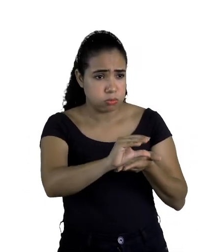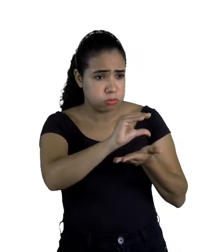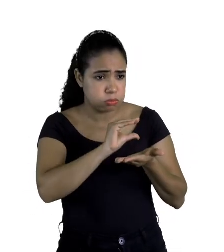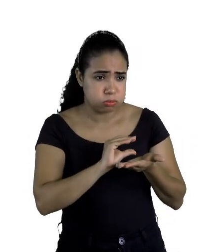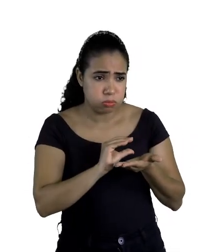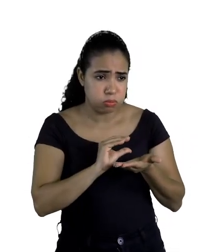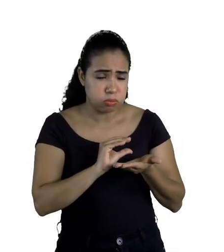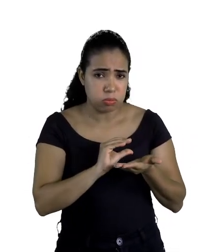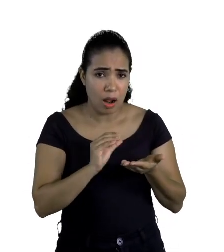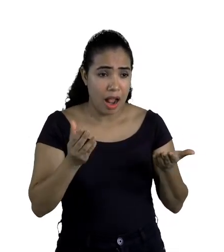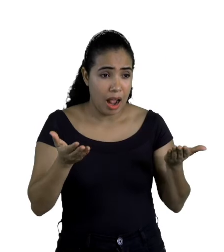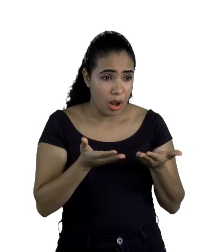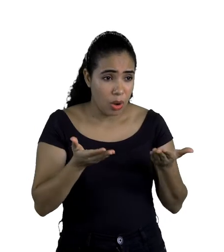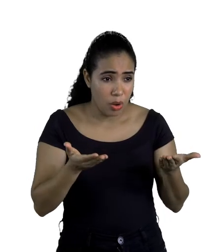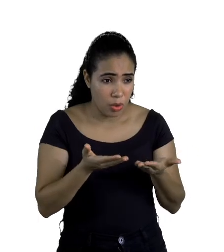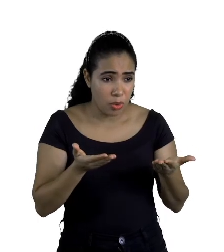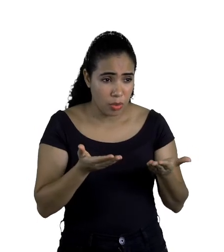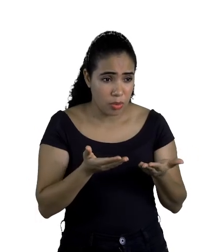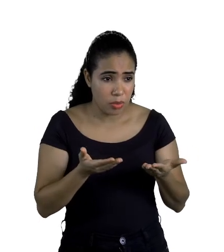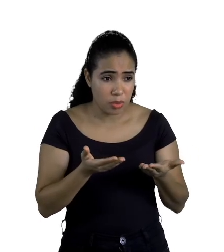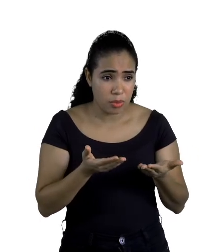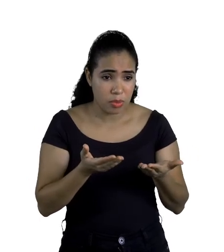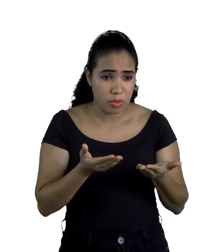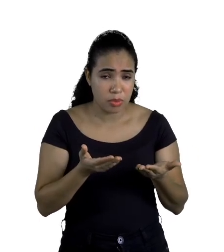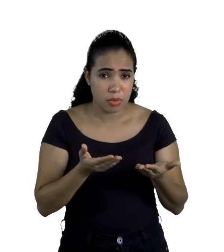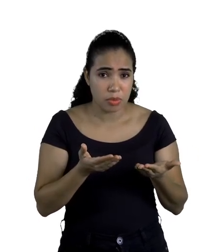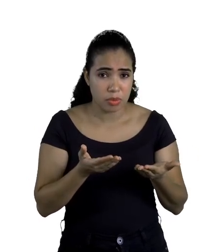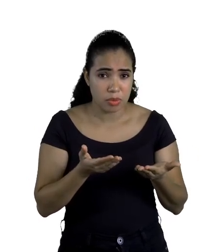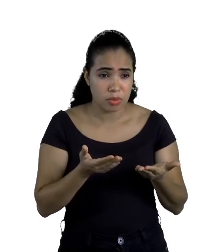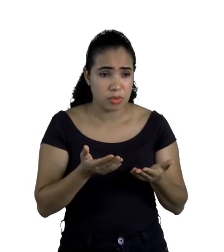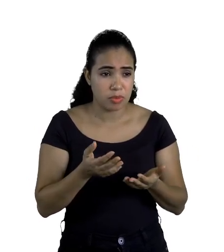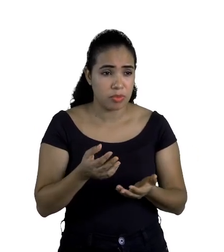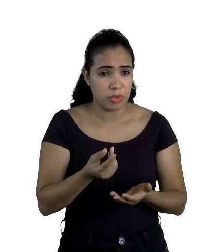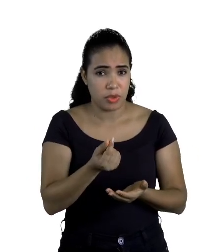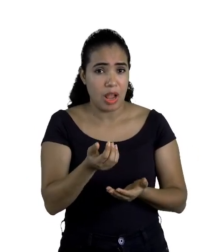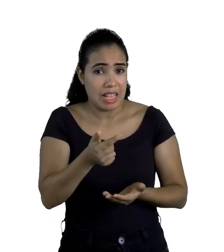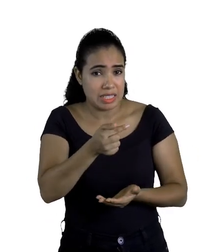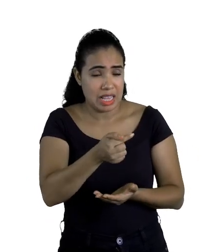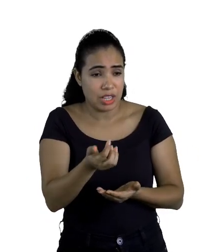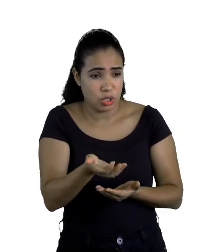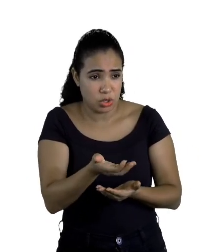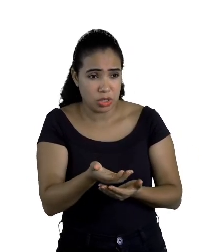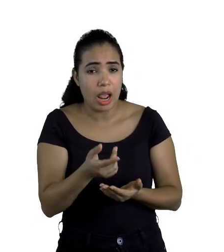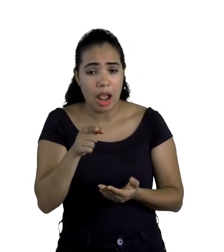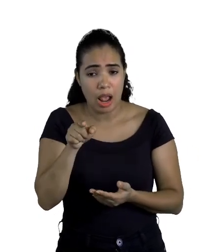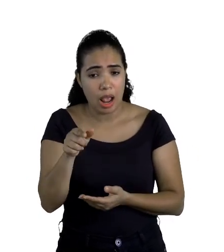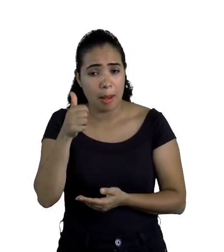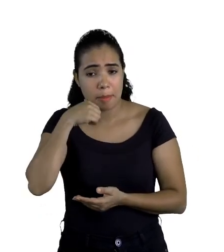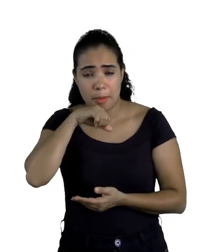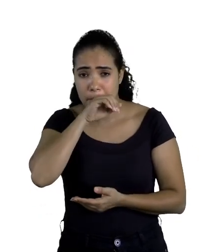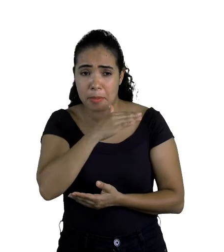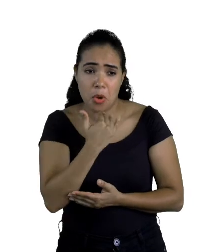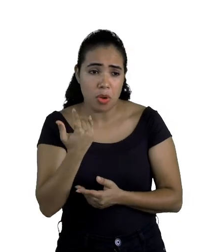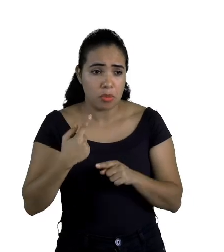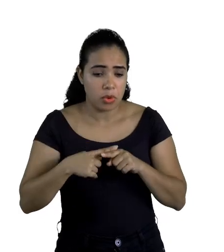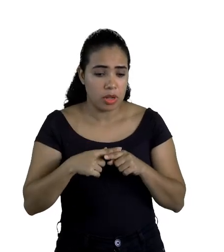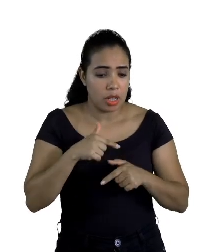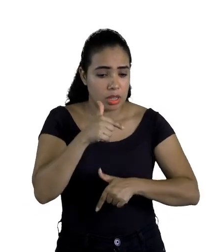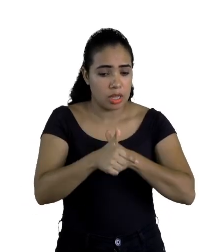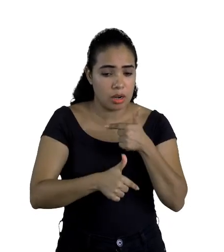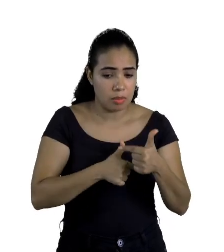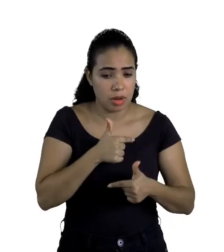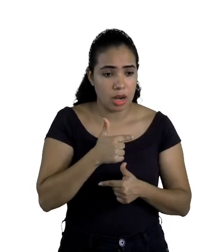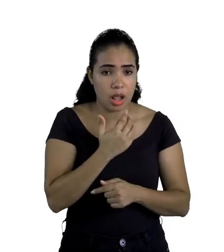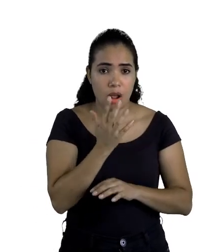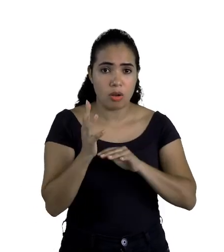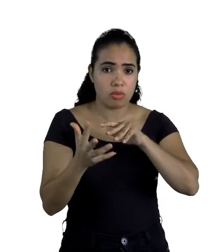bolar agora, aí no chão, sete cauris, ela morrerá, porque não posso trabalhar para ninguém no